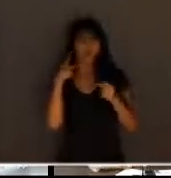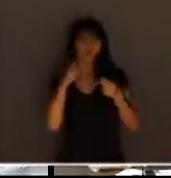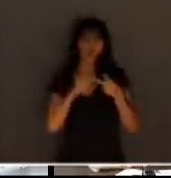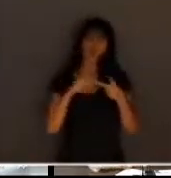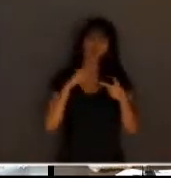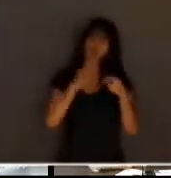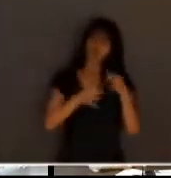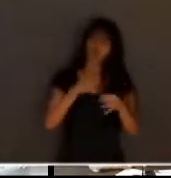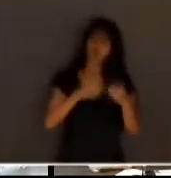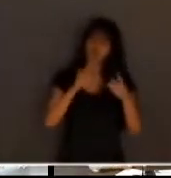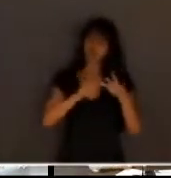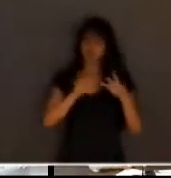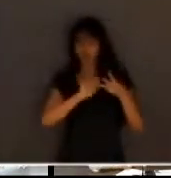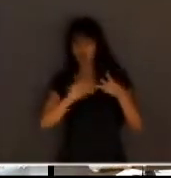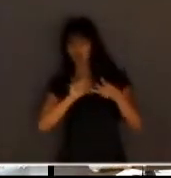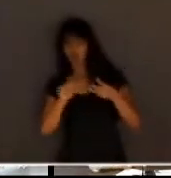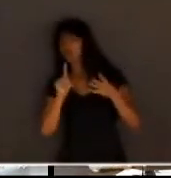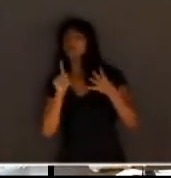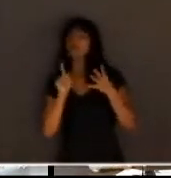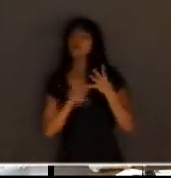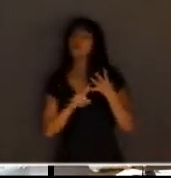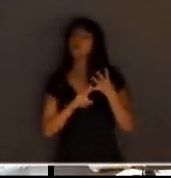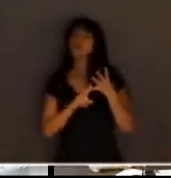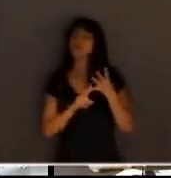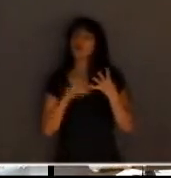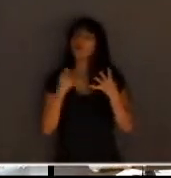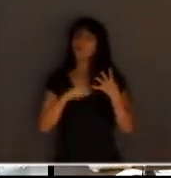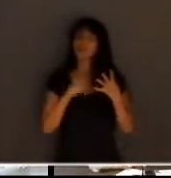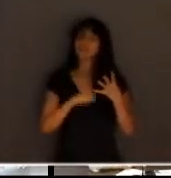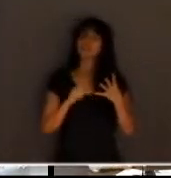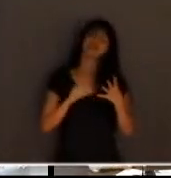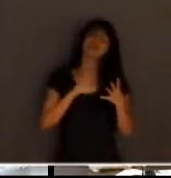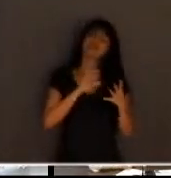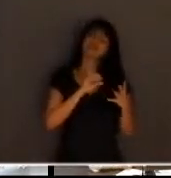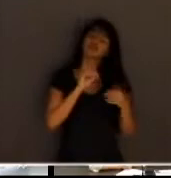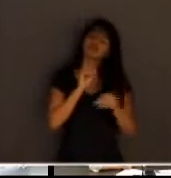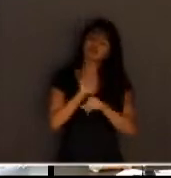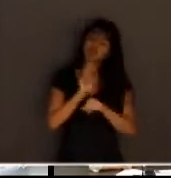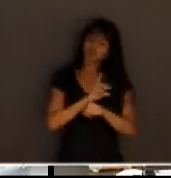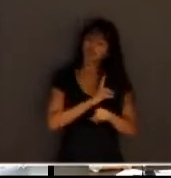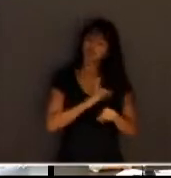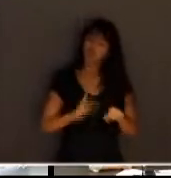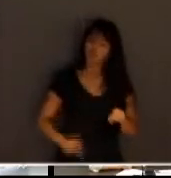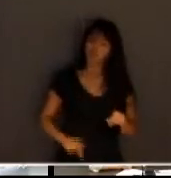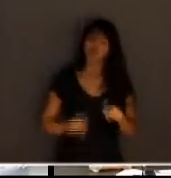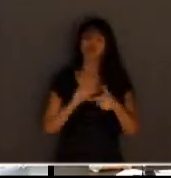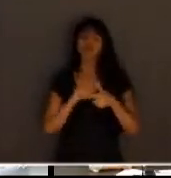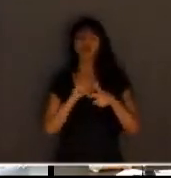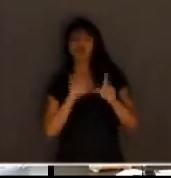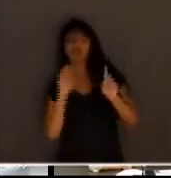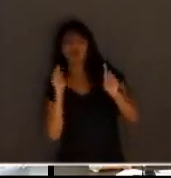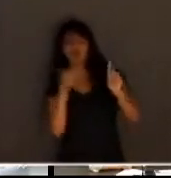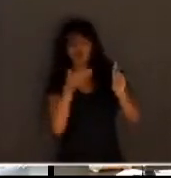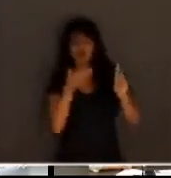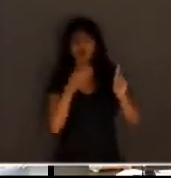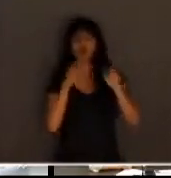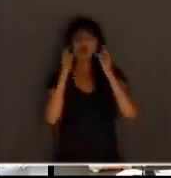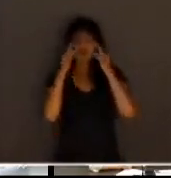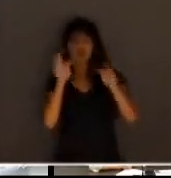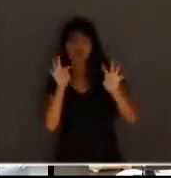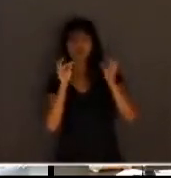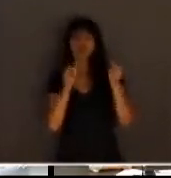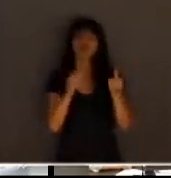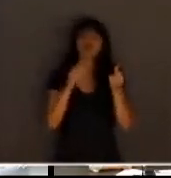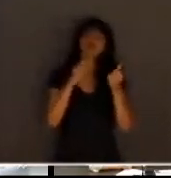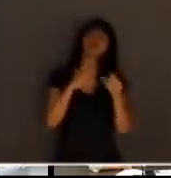precisar do escrivão, se a gente vai precisar do defensor, se a gente vai precisar do réu, se a vai precisar da testemunha, se gente vai precisar do